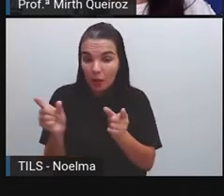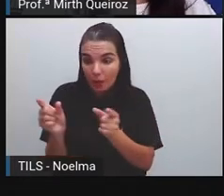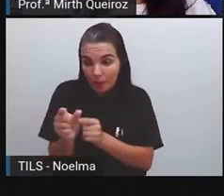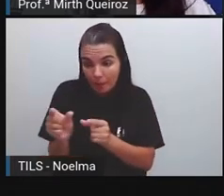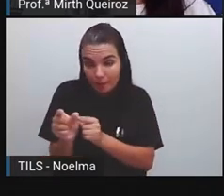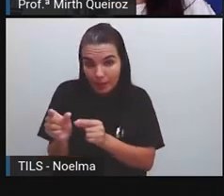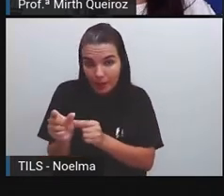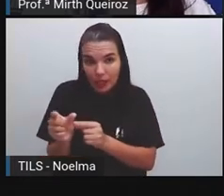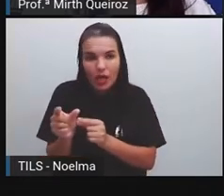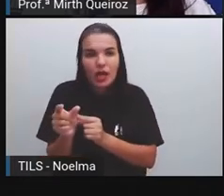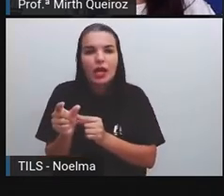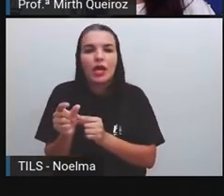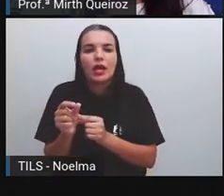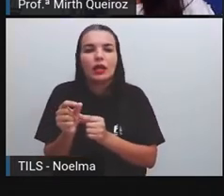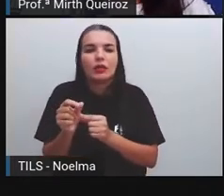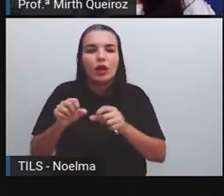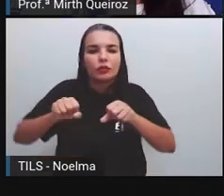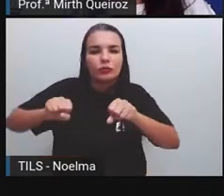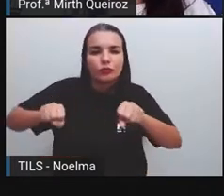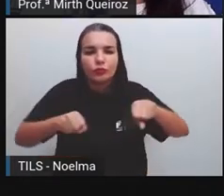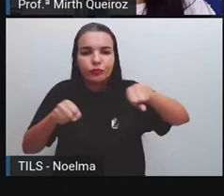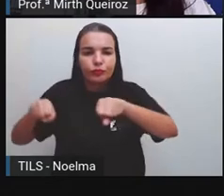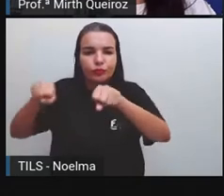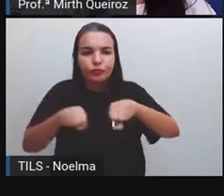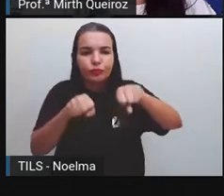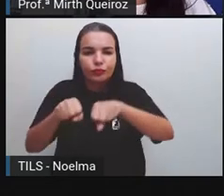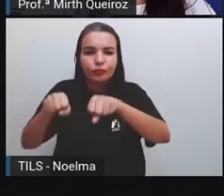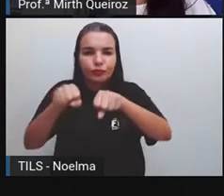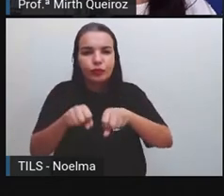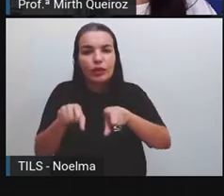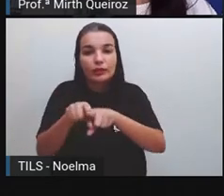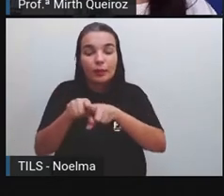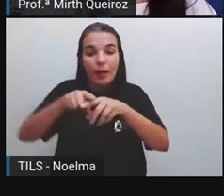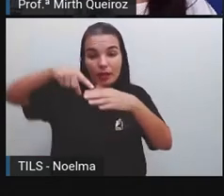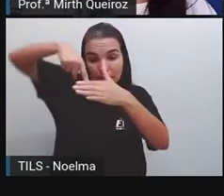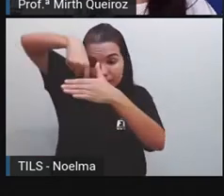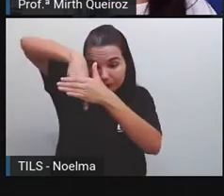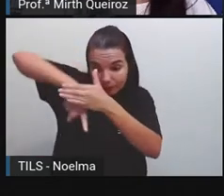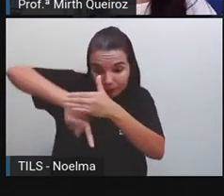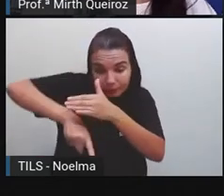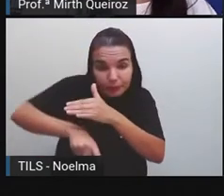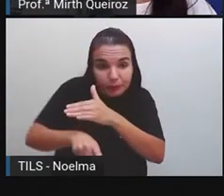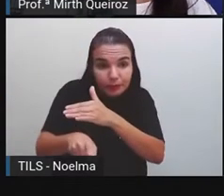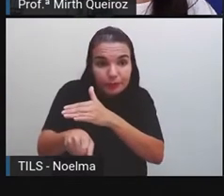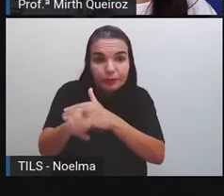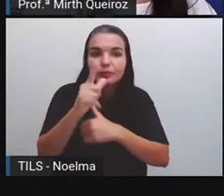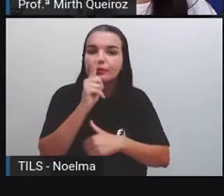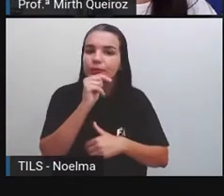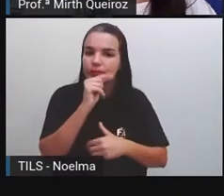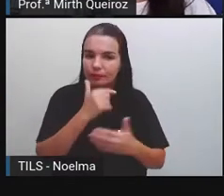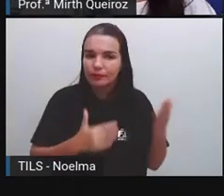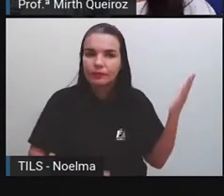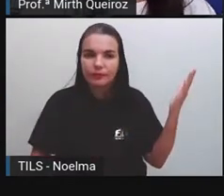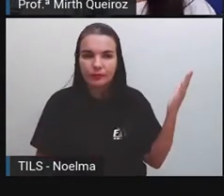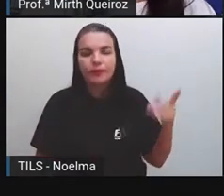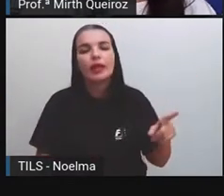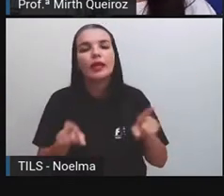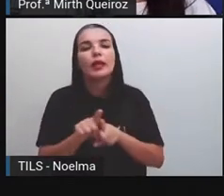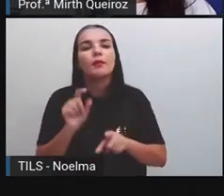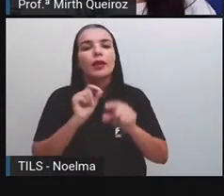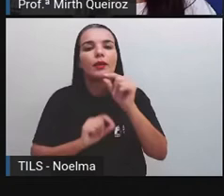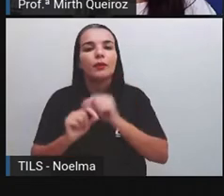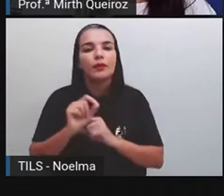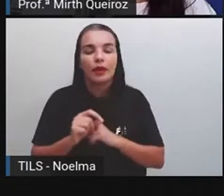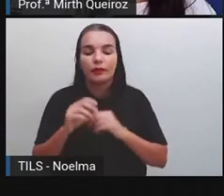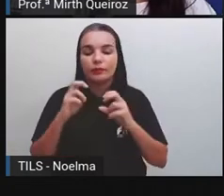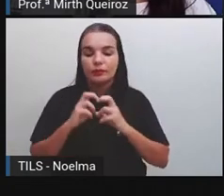Navios, canoas, esqui, lanchas, dentre outros aí, são meios de transporte aquático. O transporte